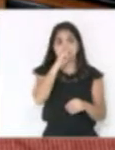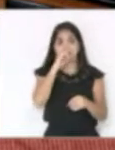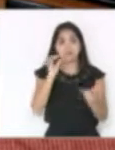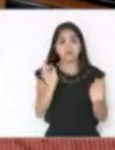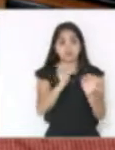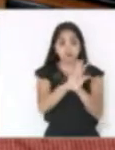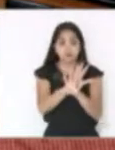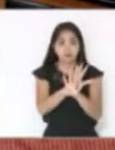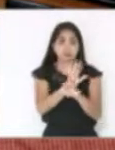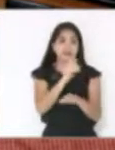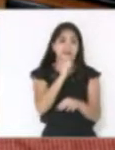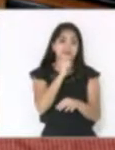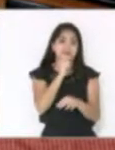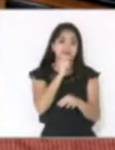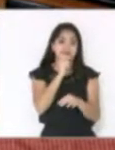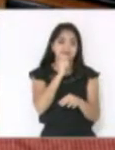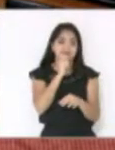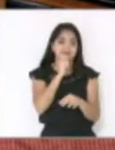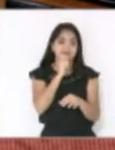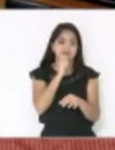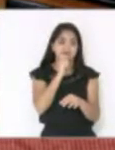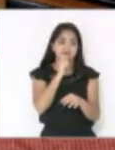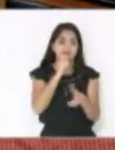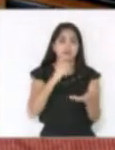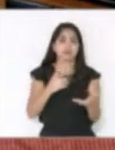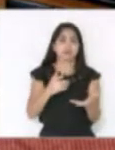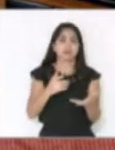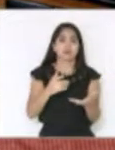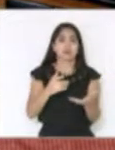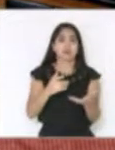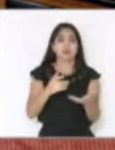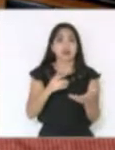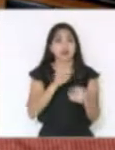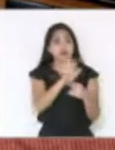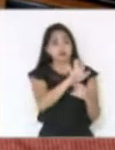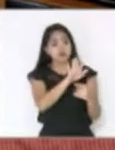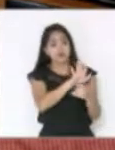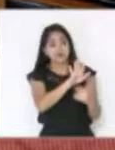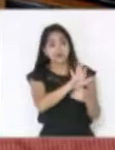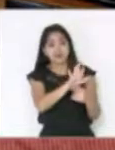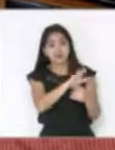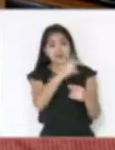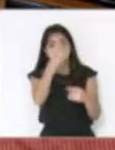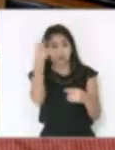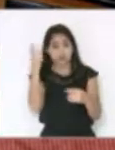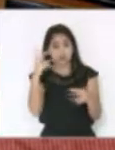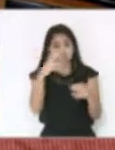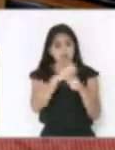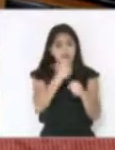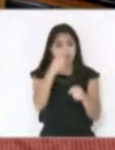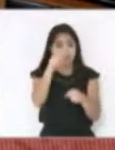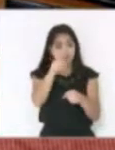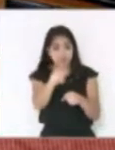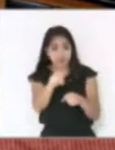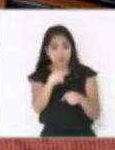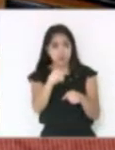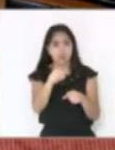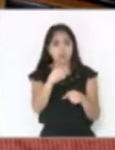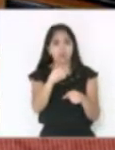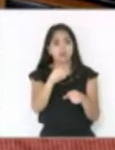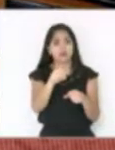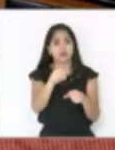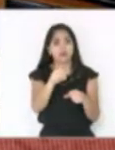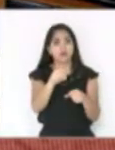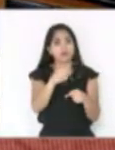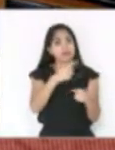não estão funcionando. Em São Miguel desafogaria mil pacientes de Chapecó, deputado Altair